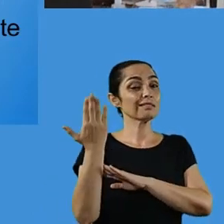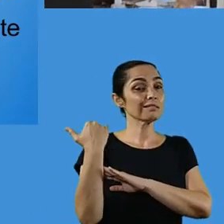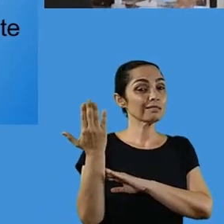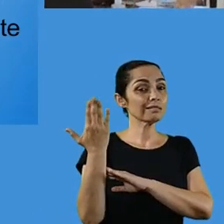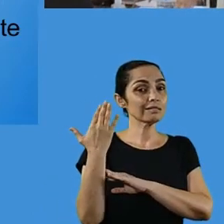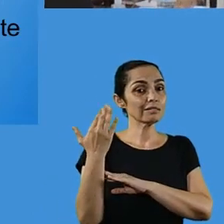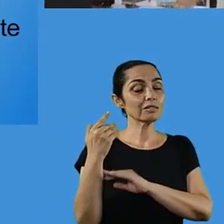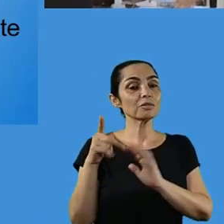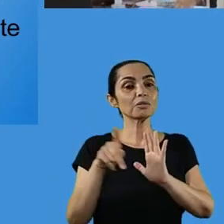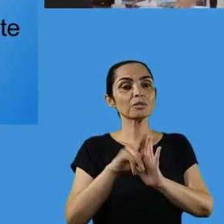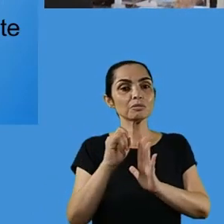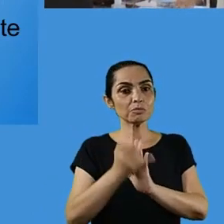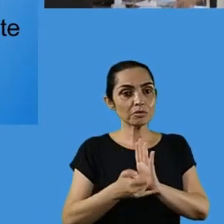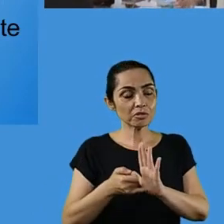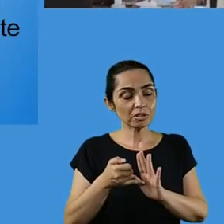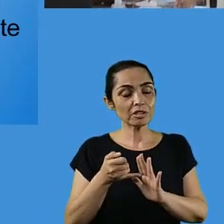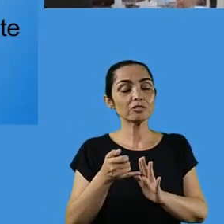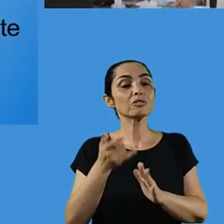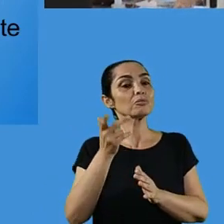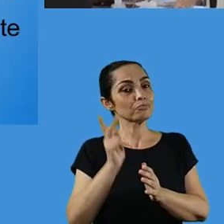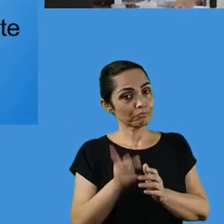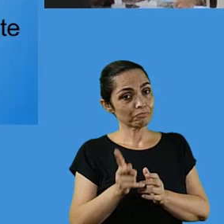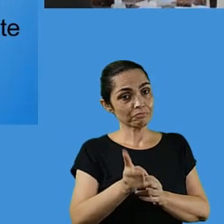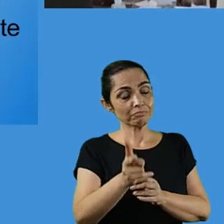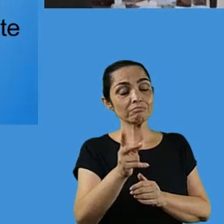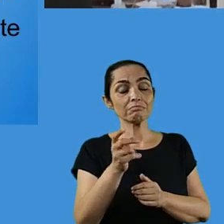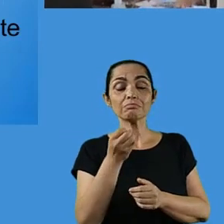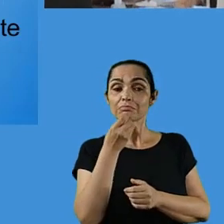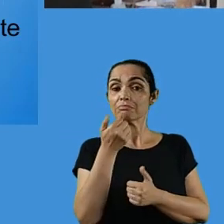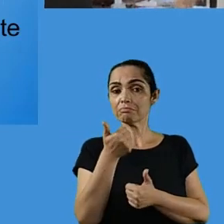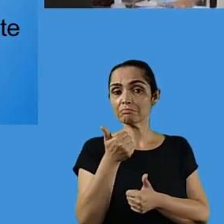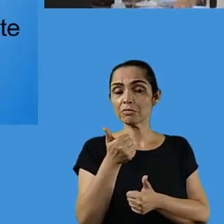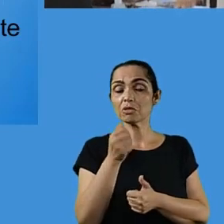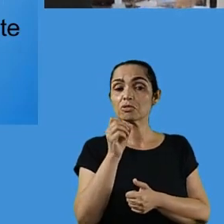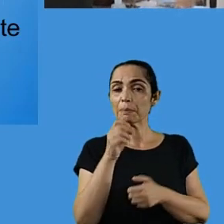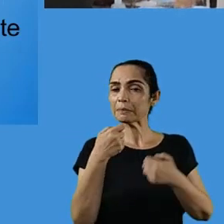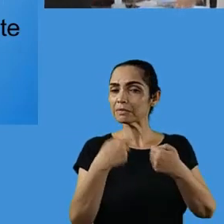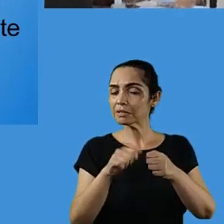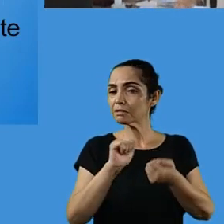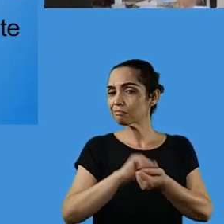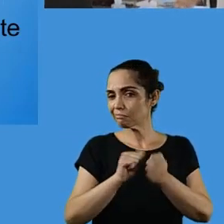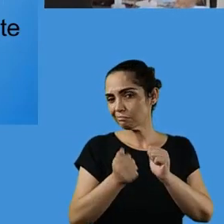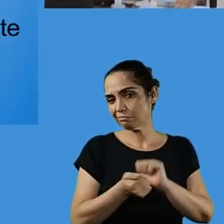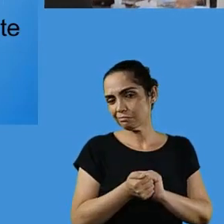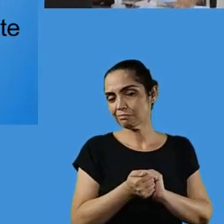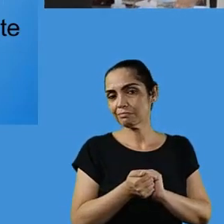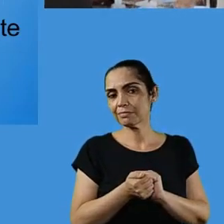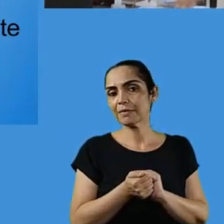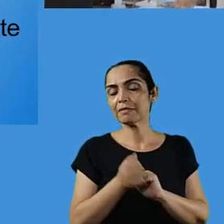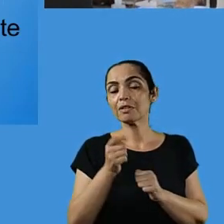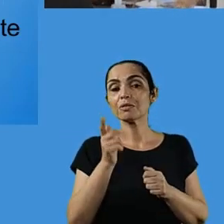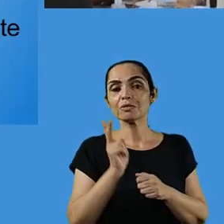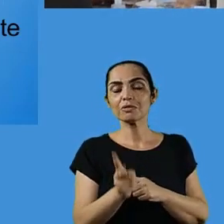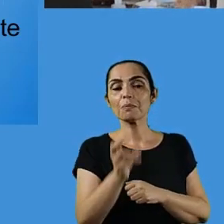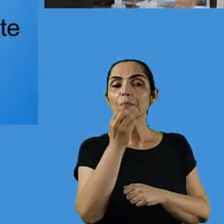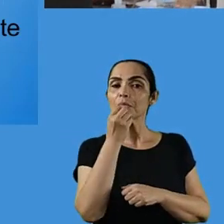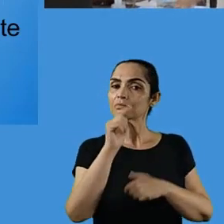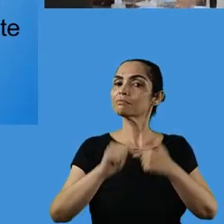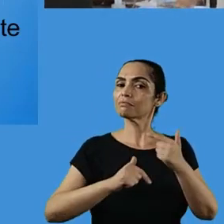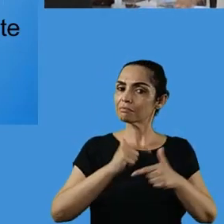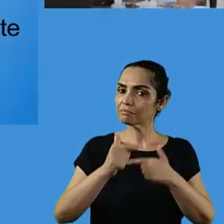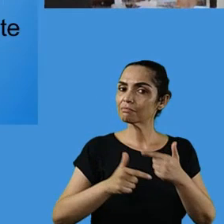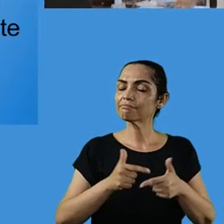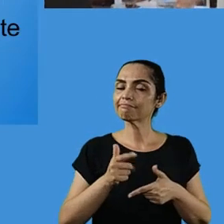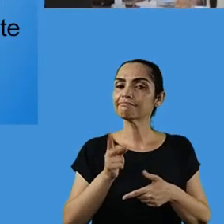propriedade dentro das unidades escolares. também nós trouxemos aqui essa provocação que nós estamos entre